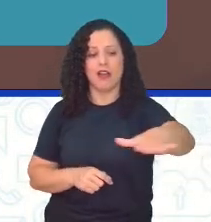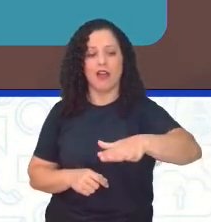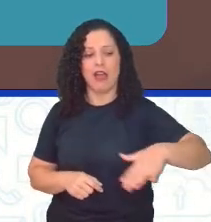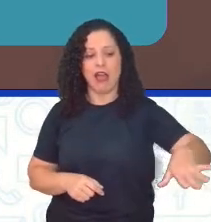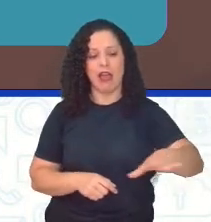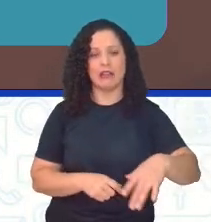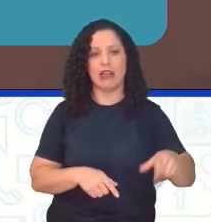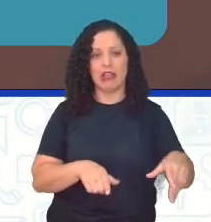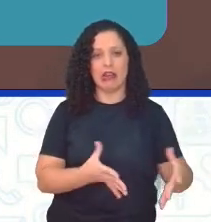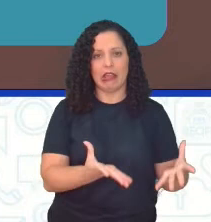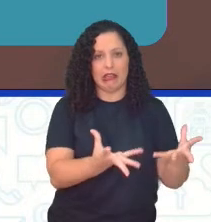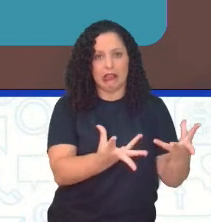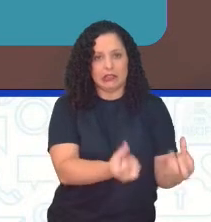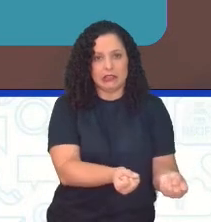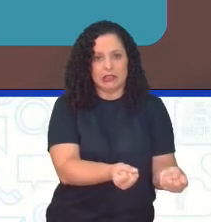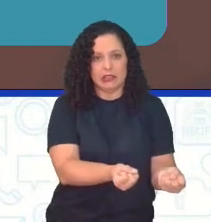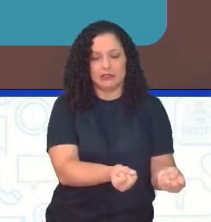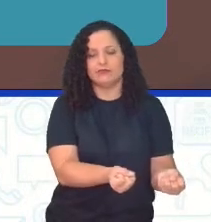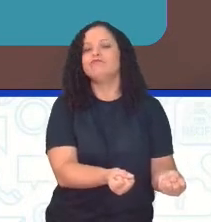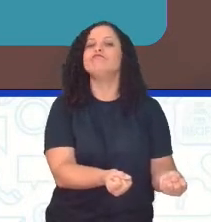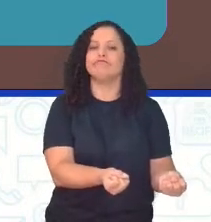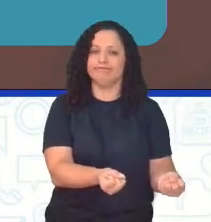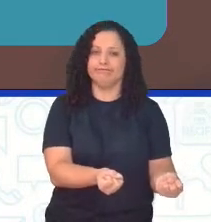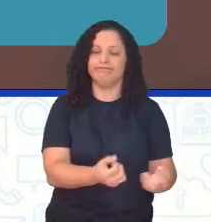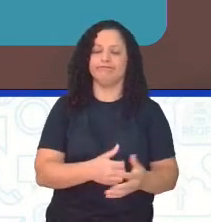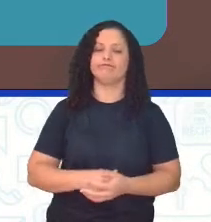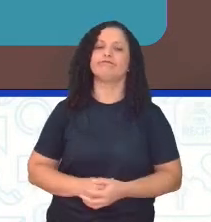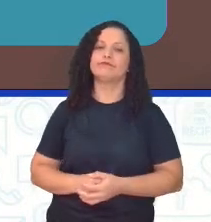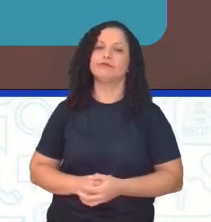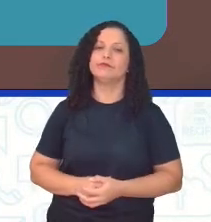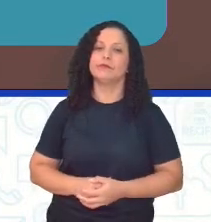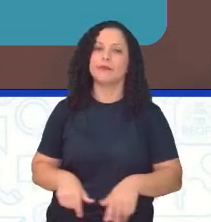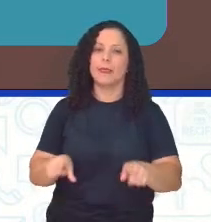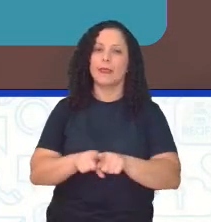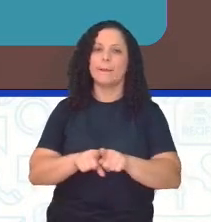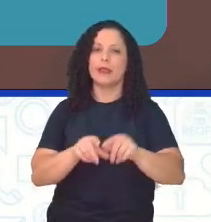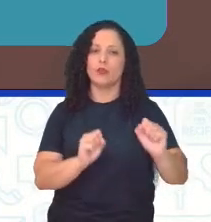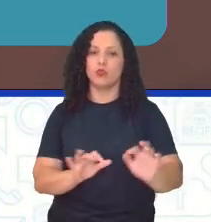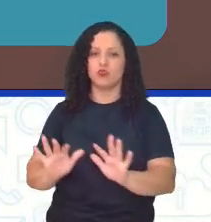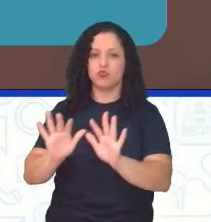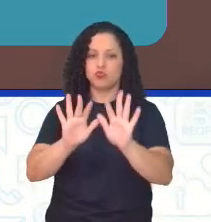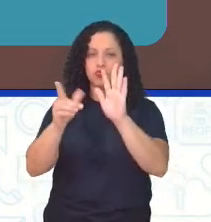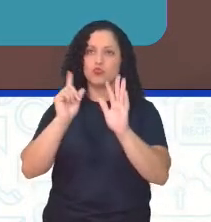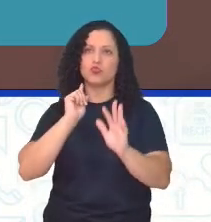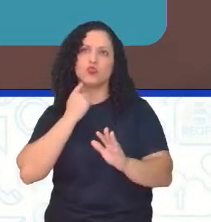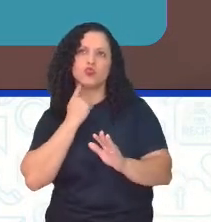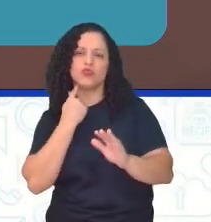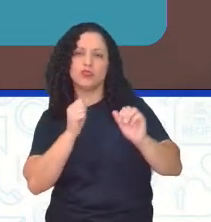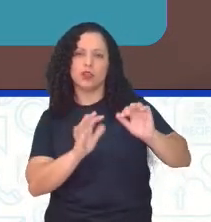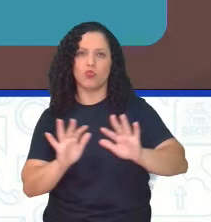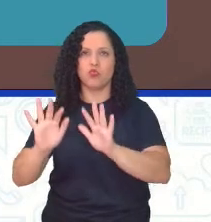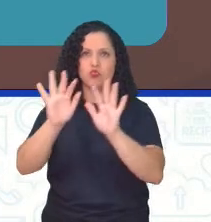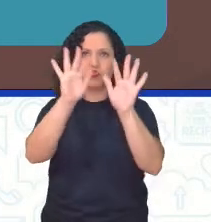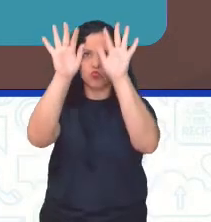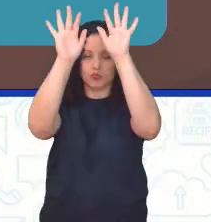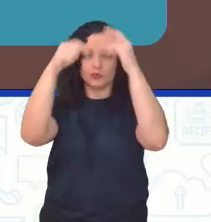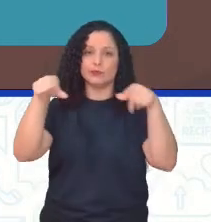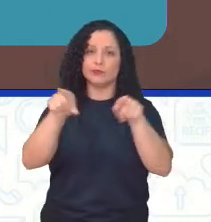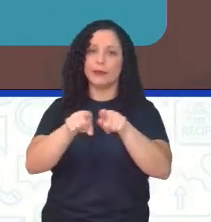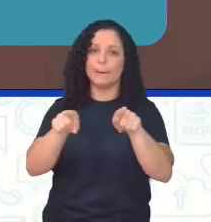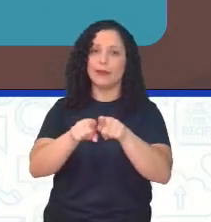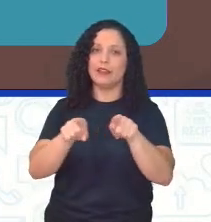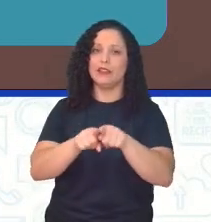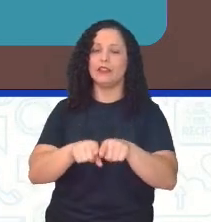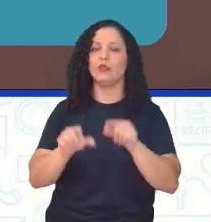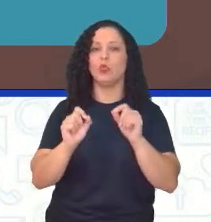árida, ou seja, mais seca. Emissão de poluência na atmosfera e o aumento do efeito estufa,